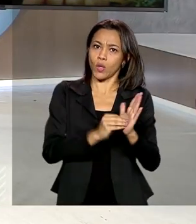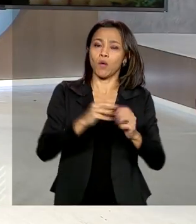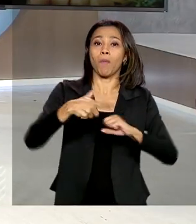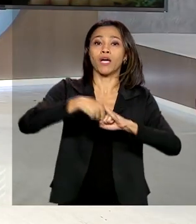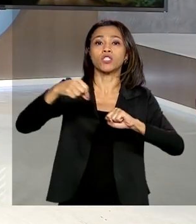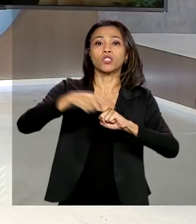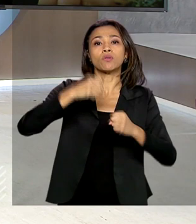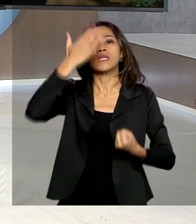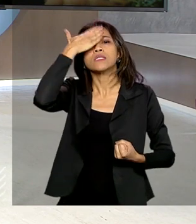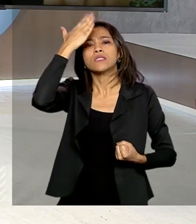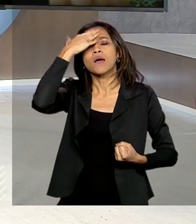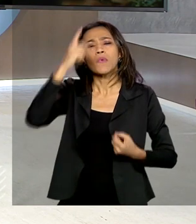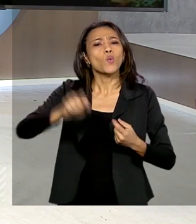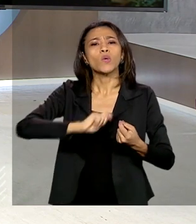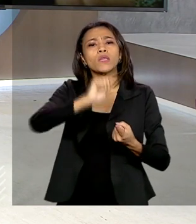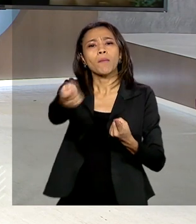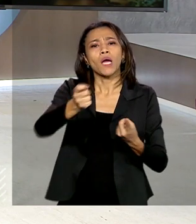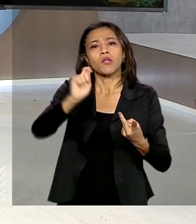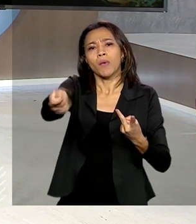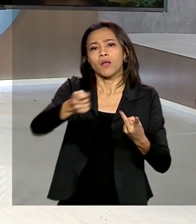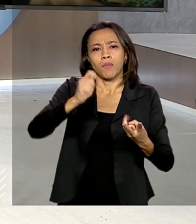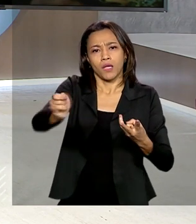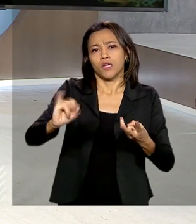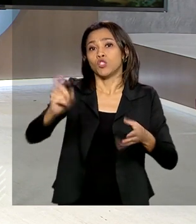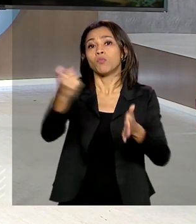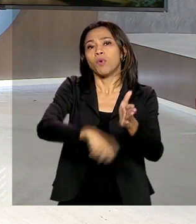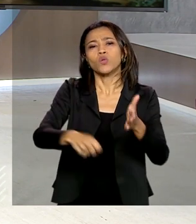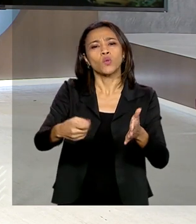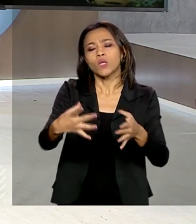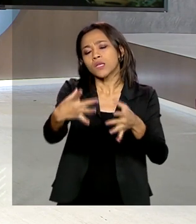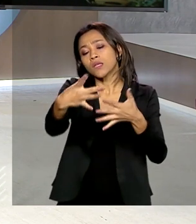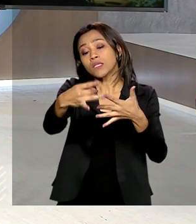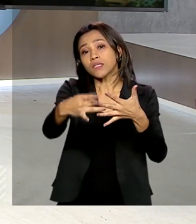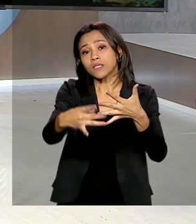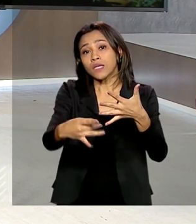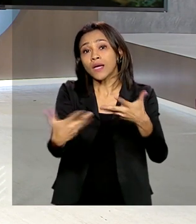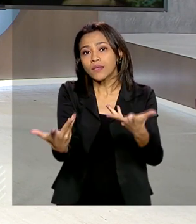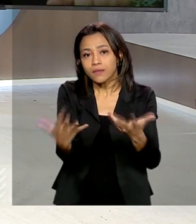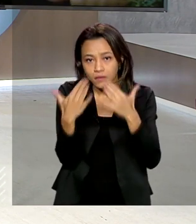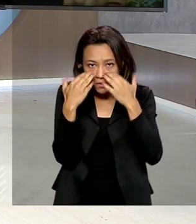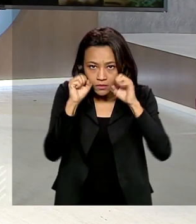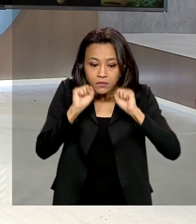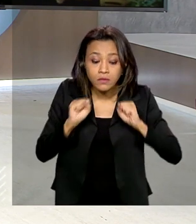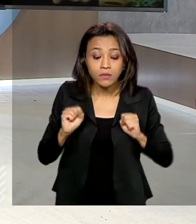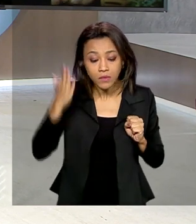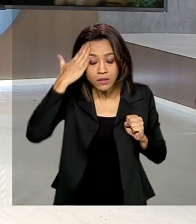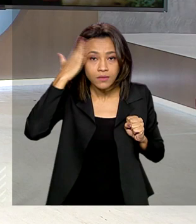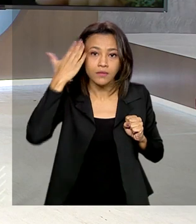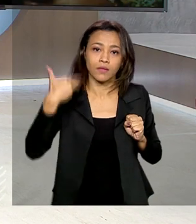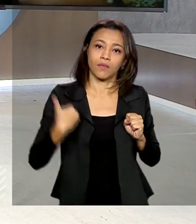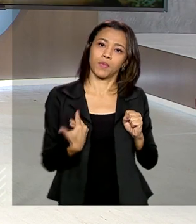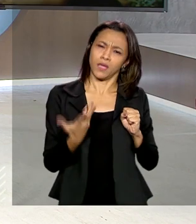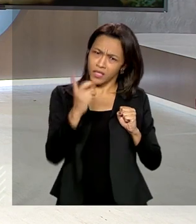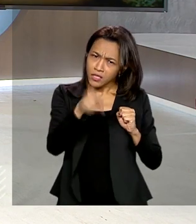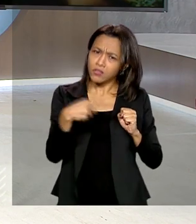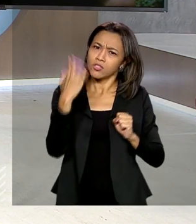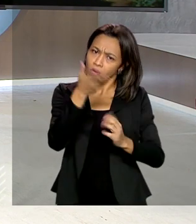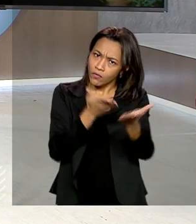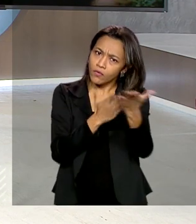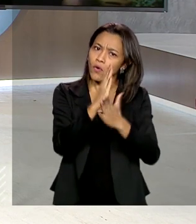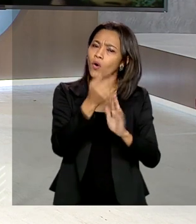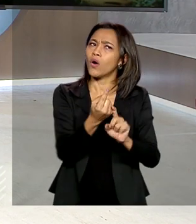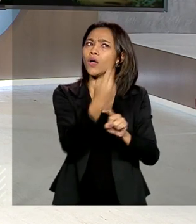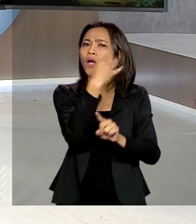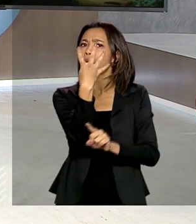tem o direito de saber o imposto que ele paga sobre os bens e serviços consumidos. E foi regulamentado há quatro anos atrás, até quando eu